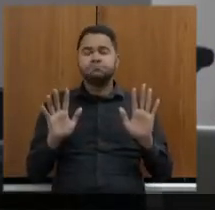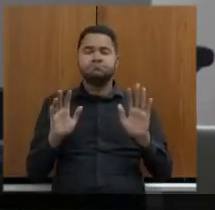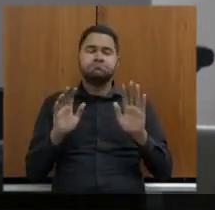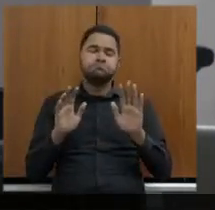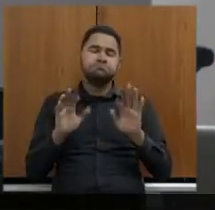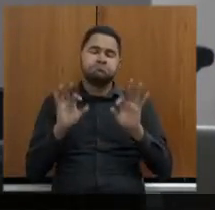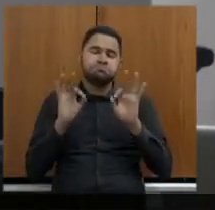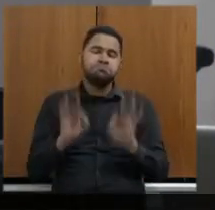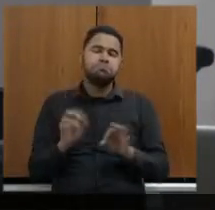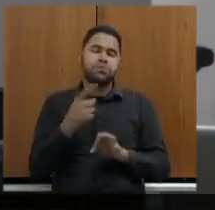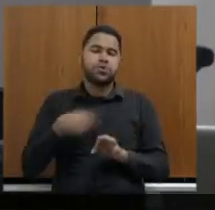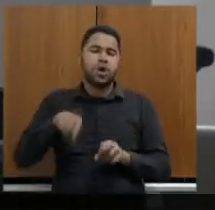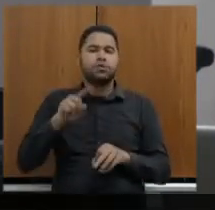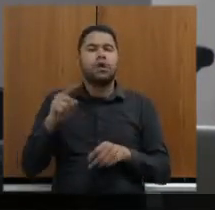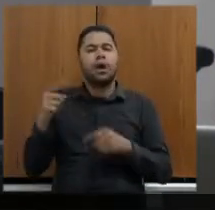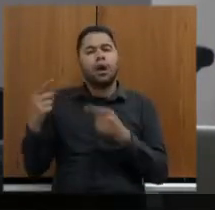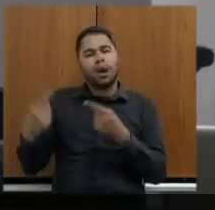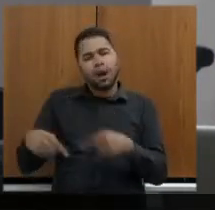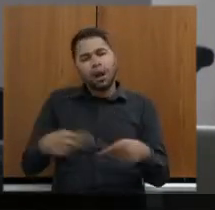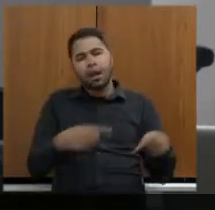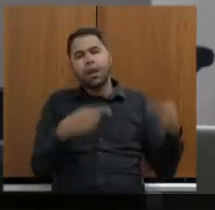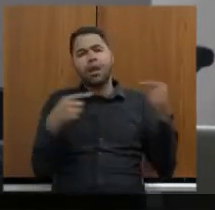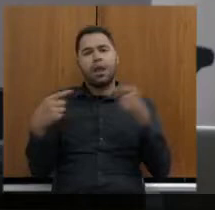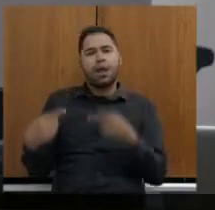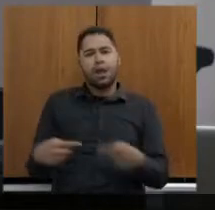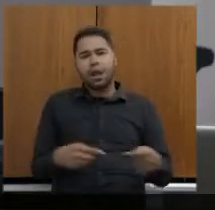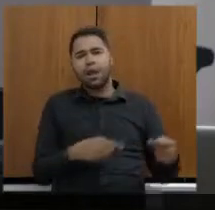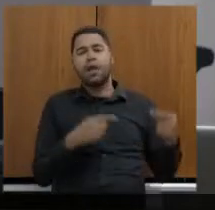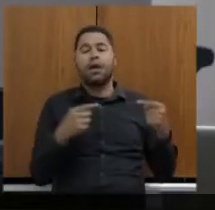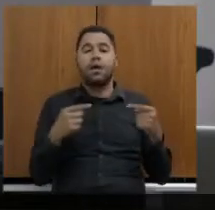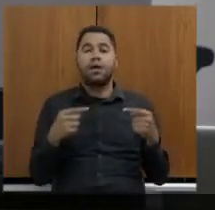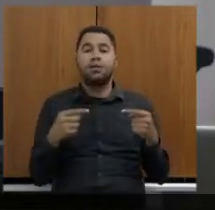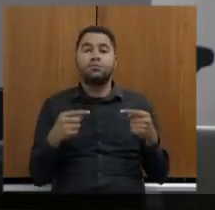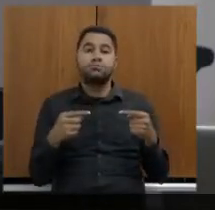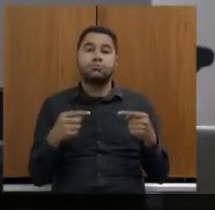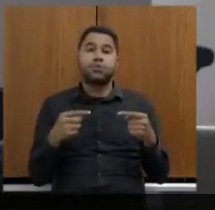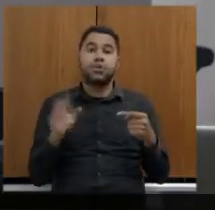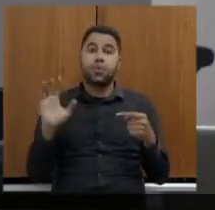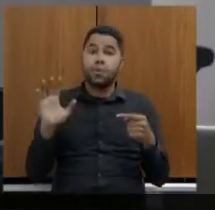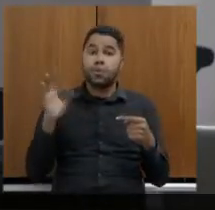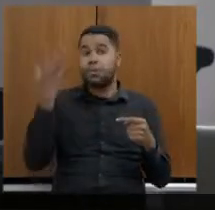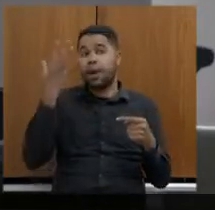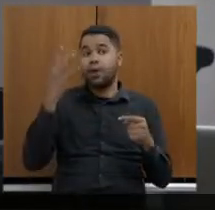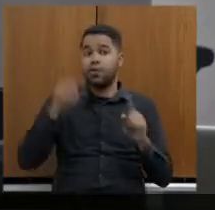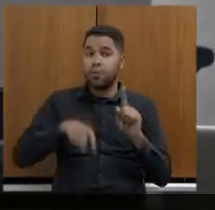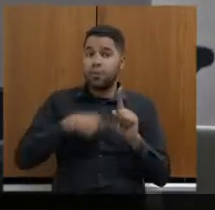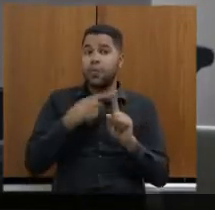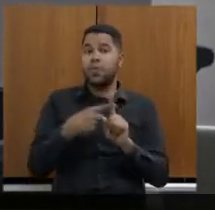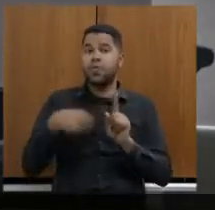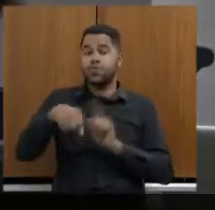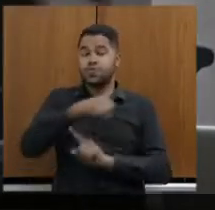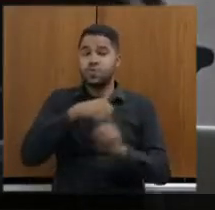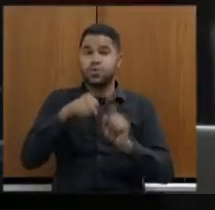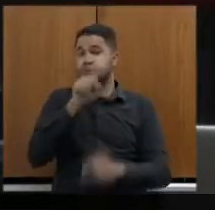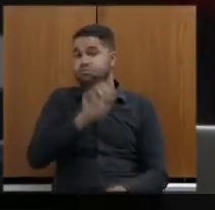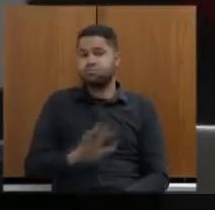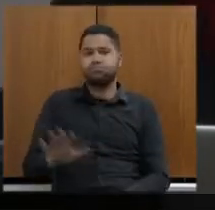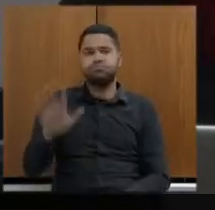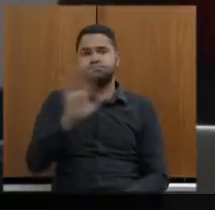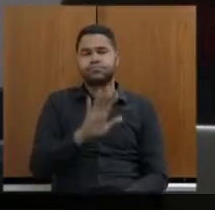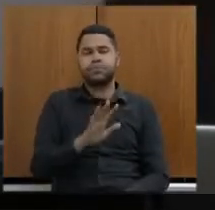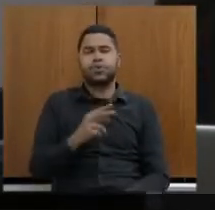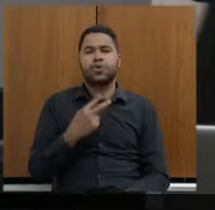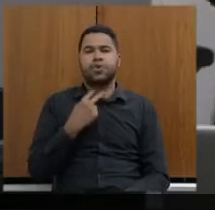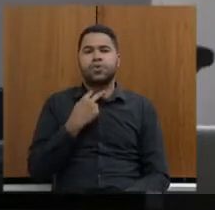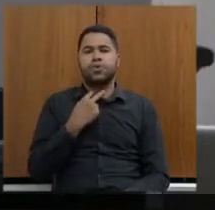que a gente tem que discutir que essas obras elas os impactos positivos para a sociedade como um todo elas não